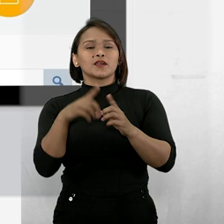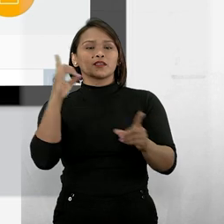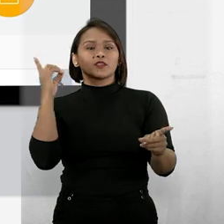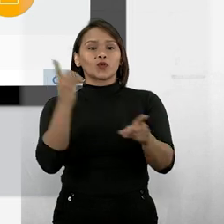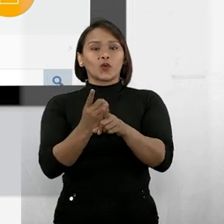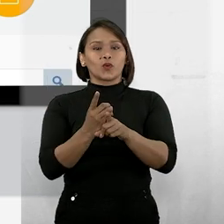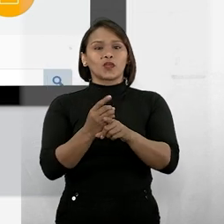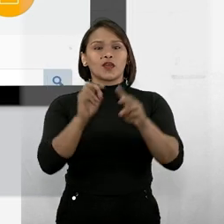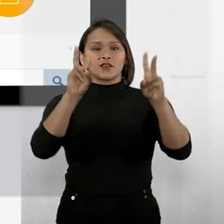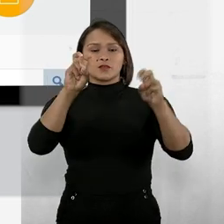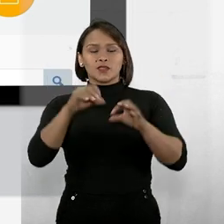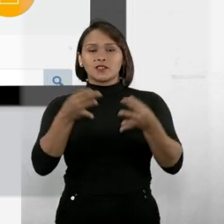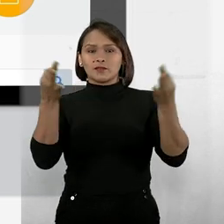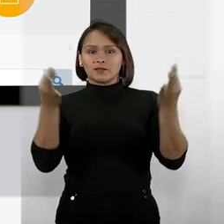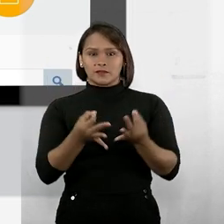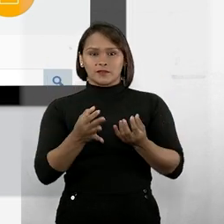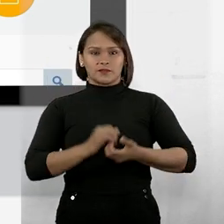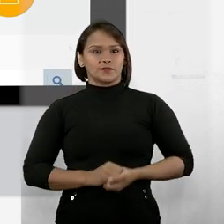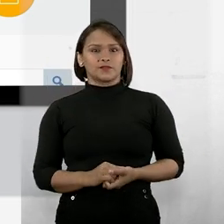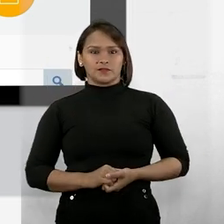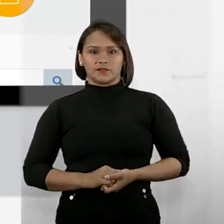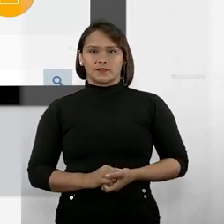localizar a expressão exata.